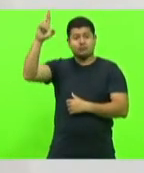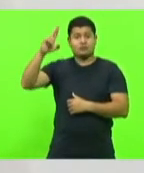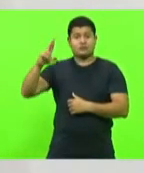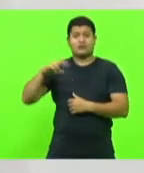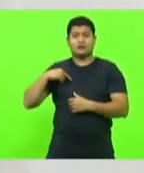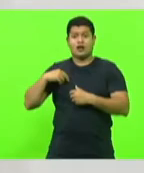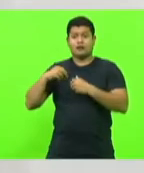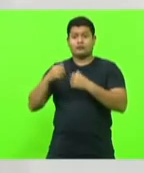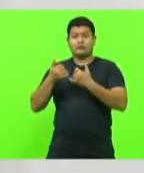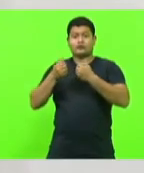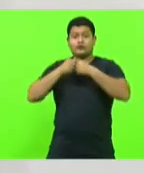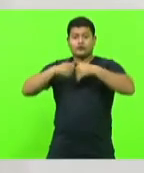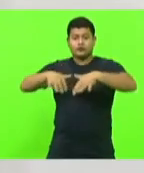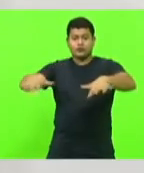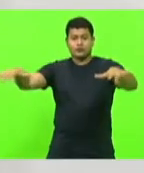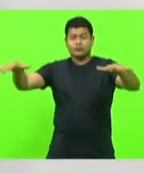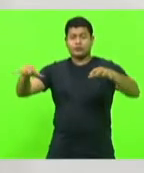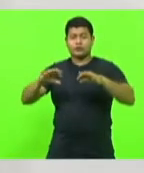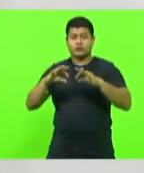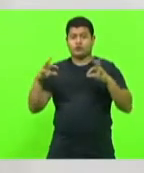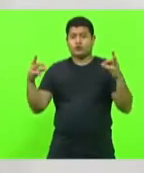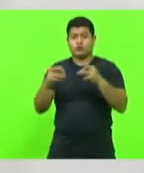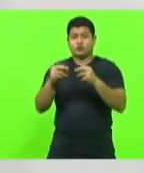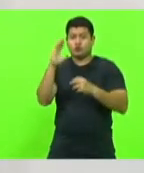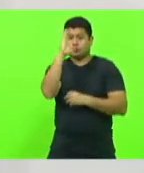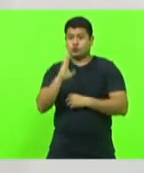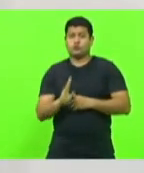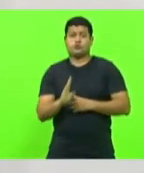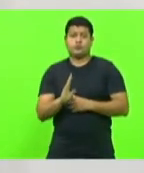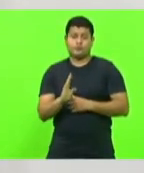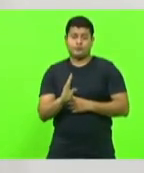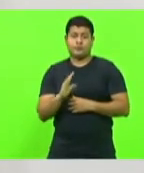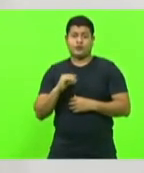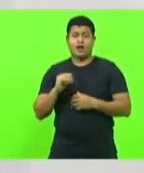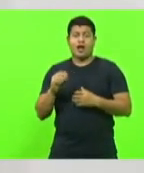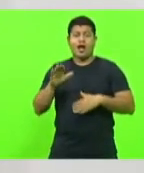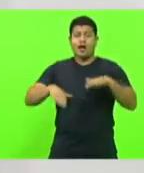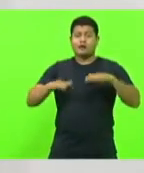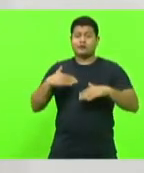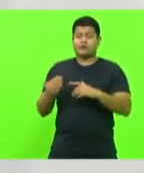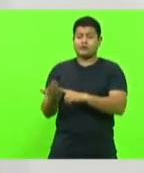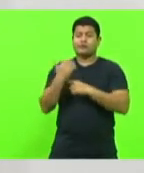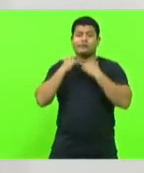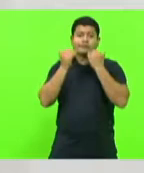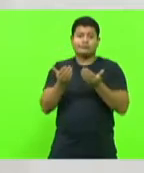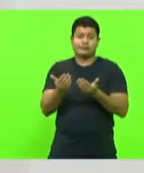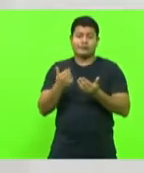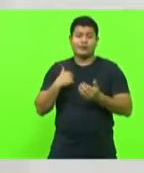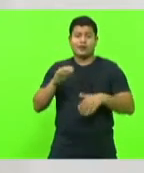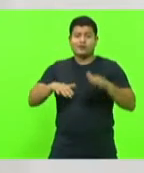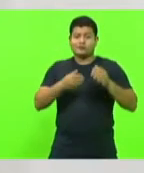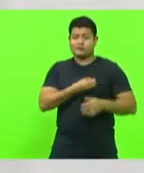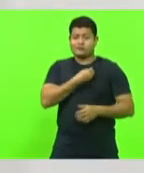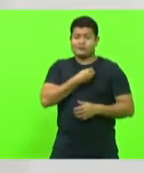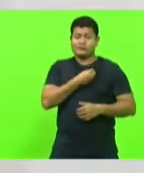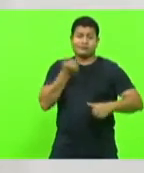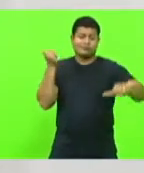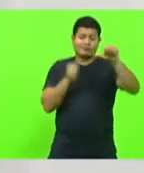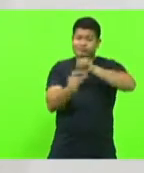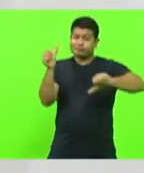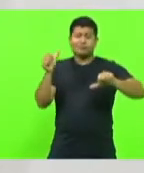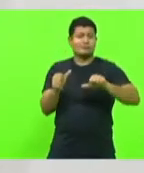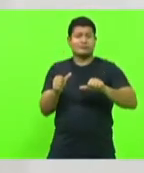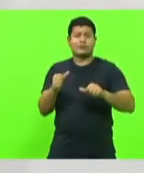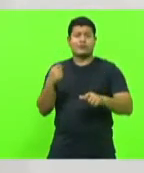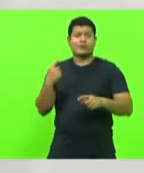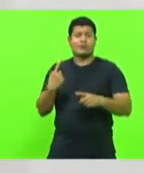beneficiadas por esses empreendimentos. Além de terem suas vidas completamente mudadas por esses